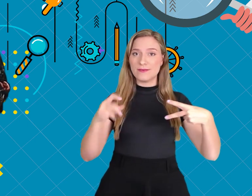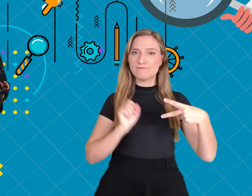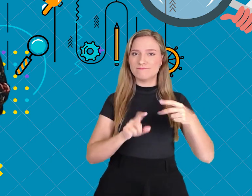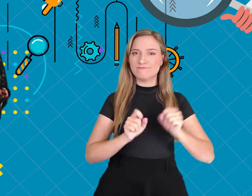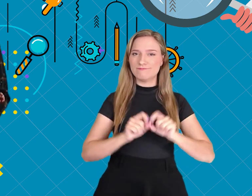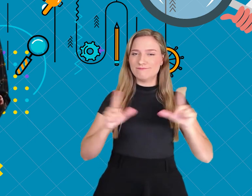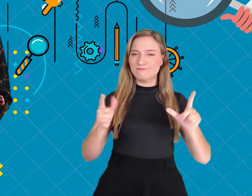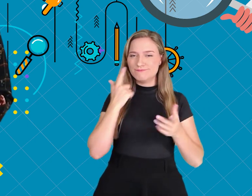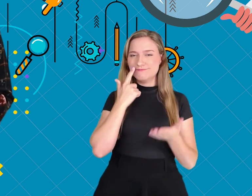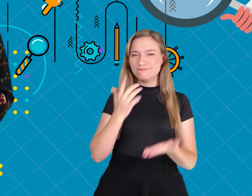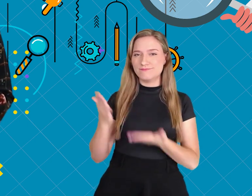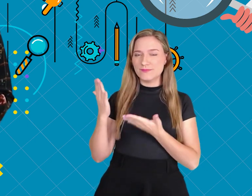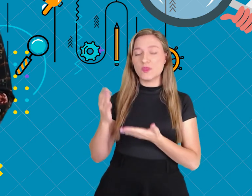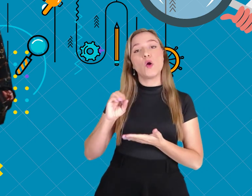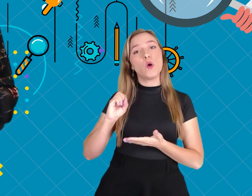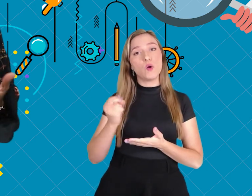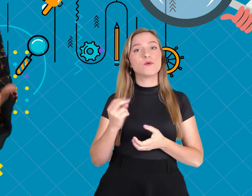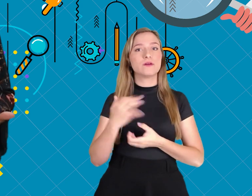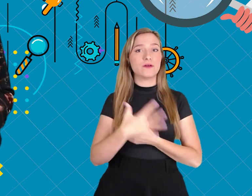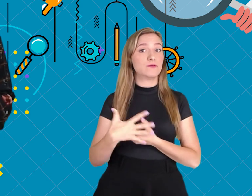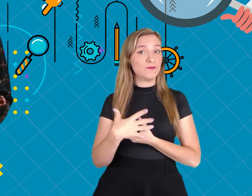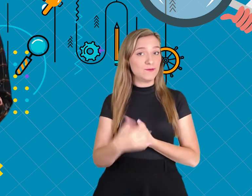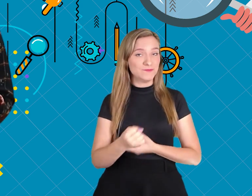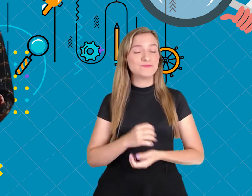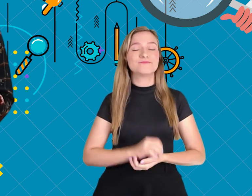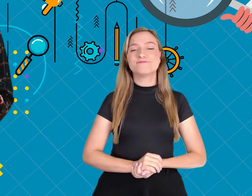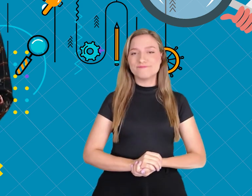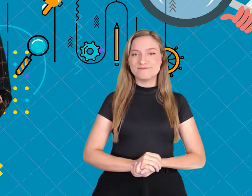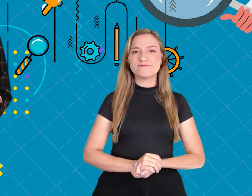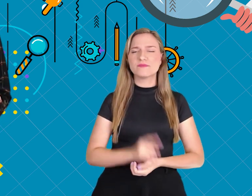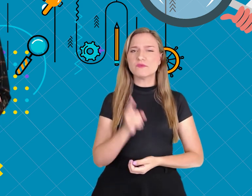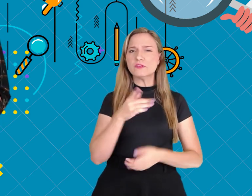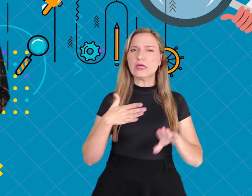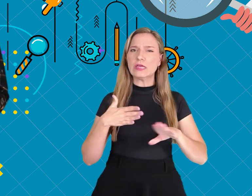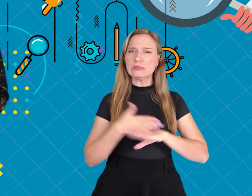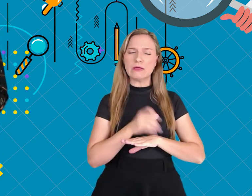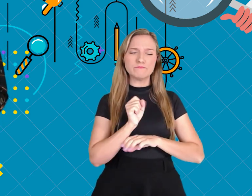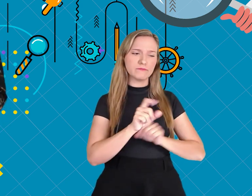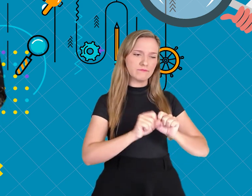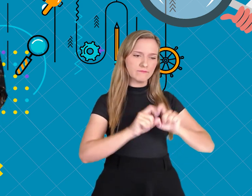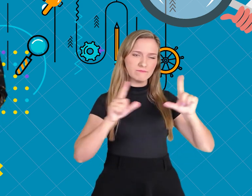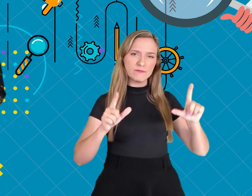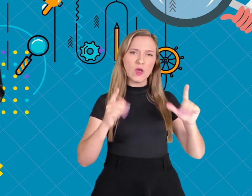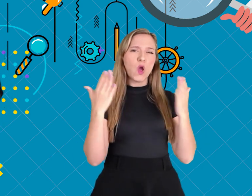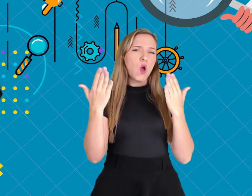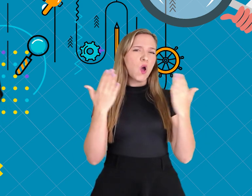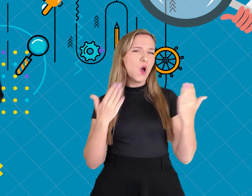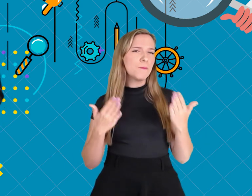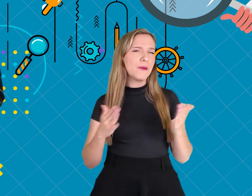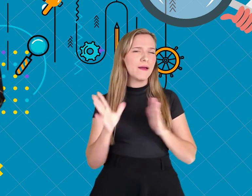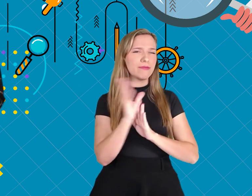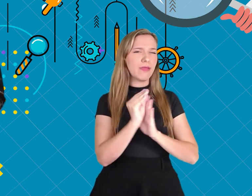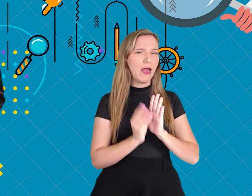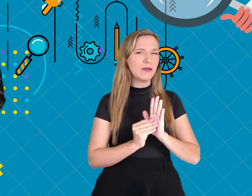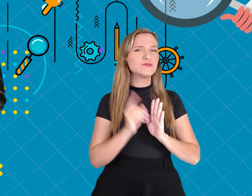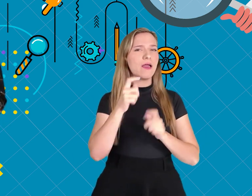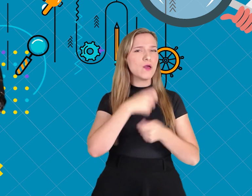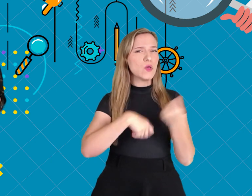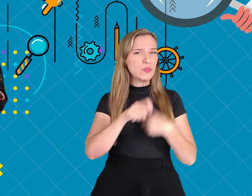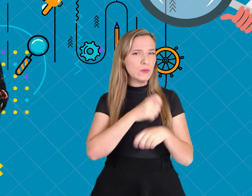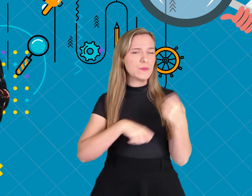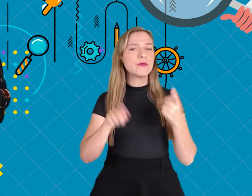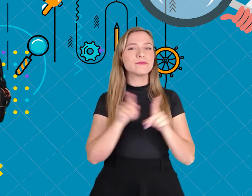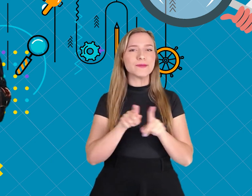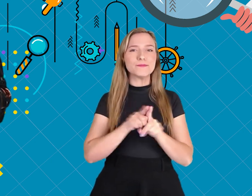está na tela ou acessar o QR Code. Após entrar no site, compare os dados sobre a economia